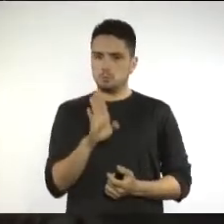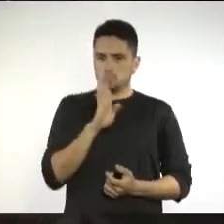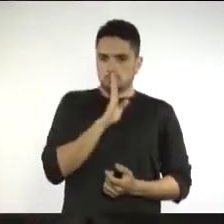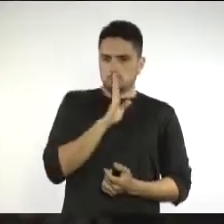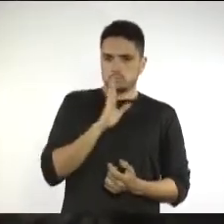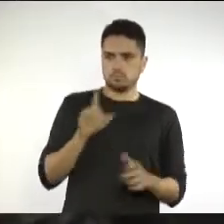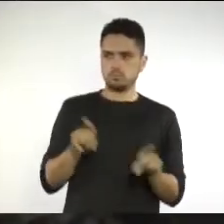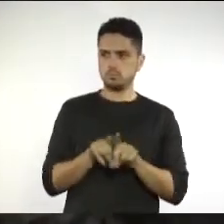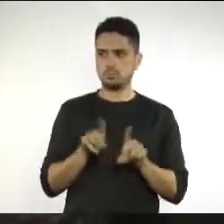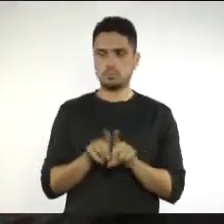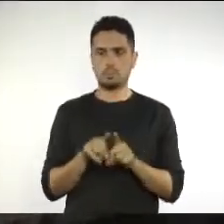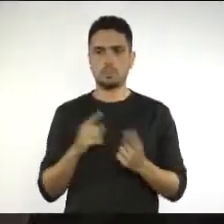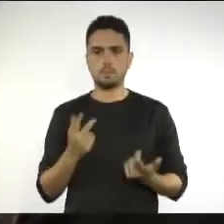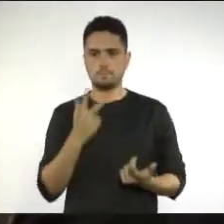de estarmos prevaricando, Sr. Presidente.